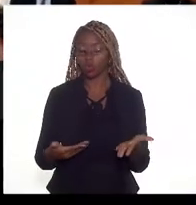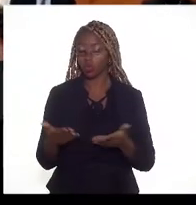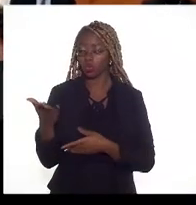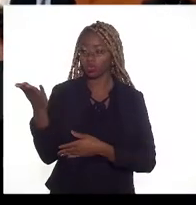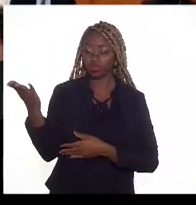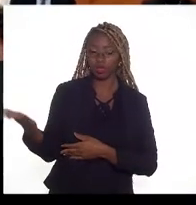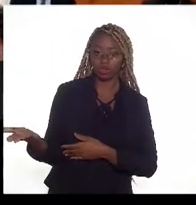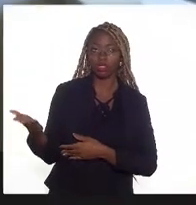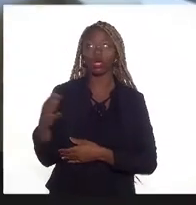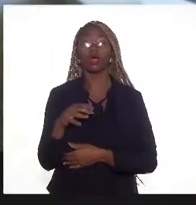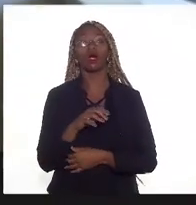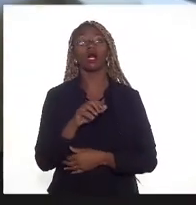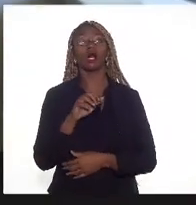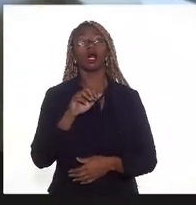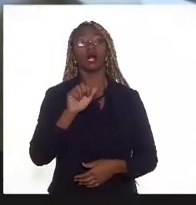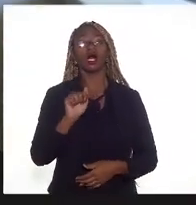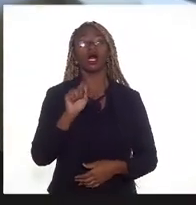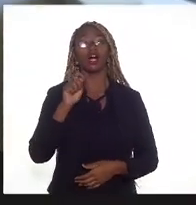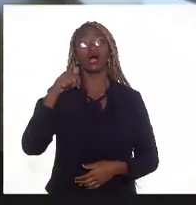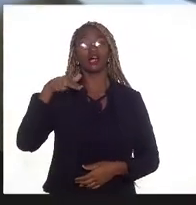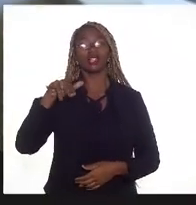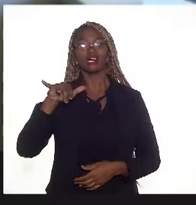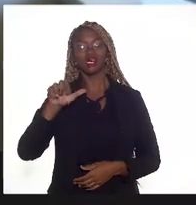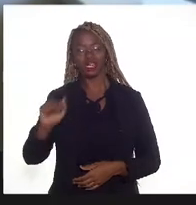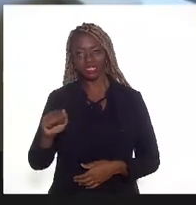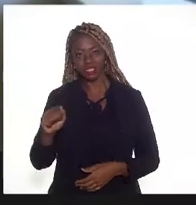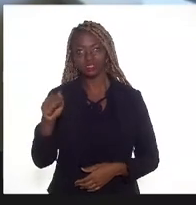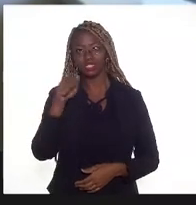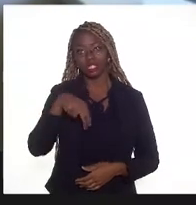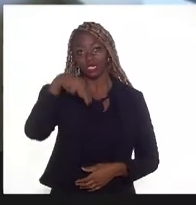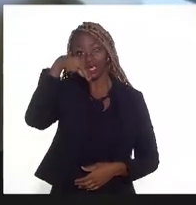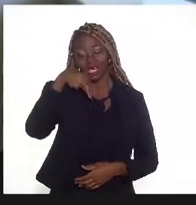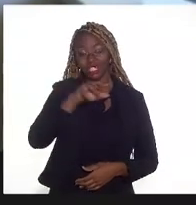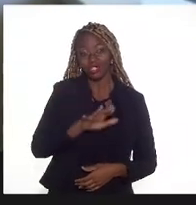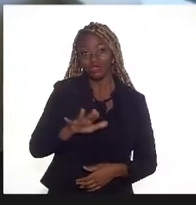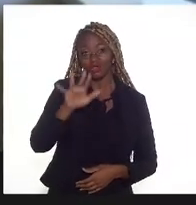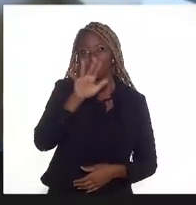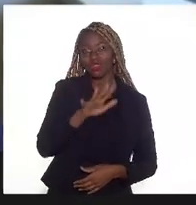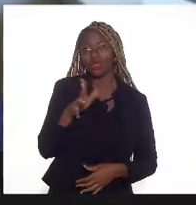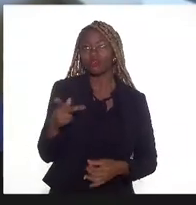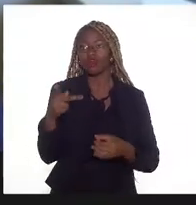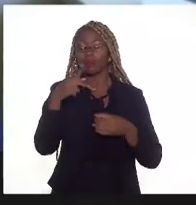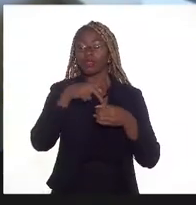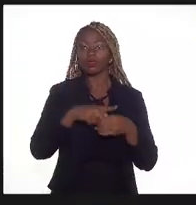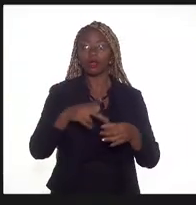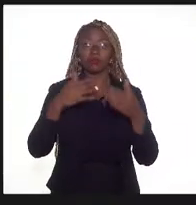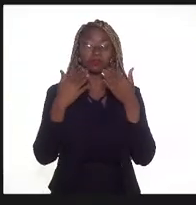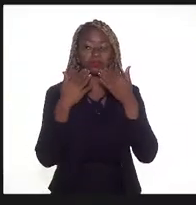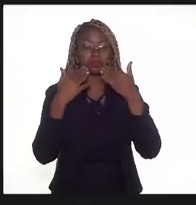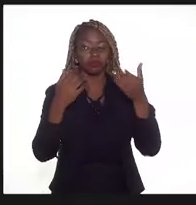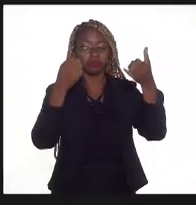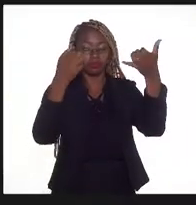Agência Nacional de Petróleo para fazer a exposição,